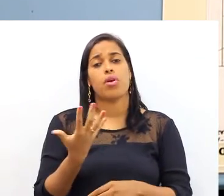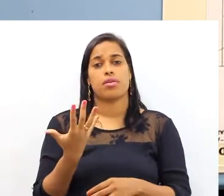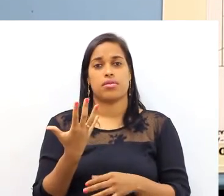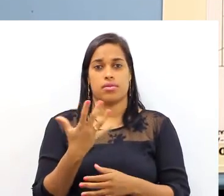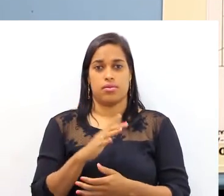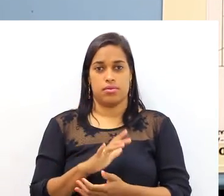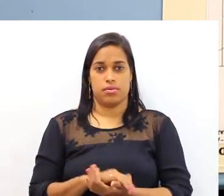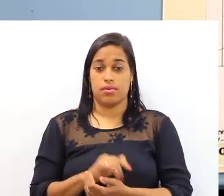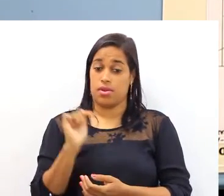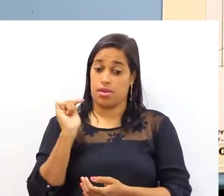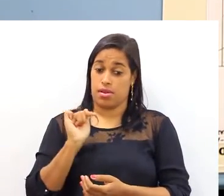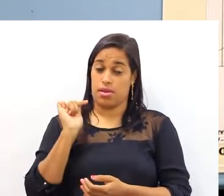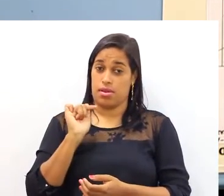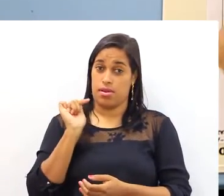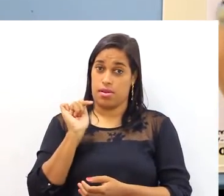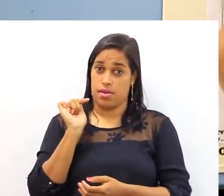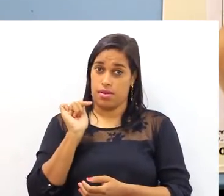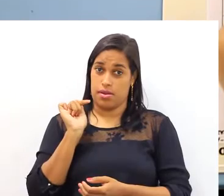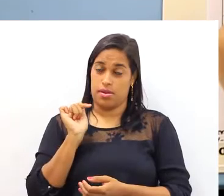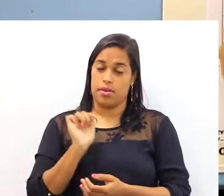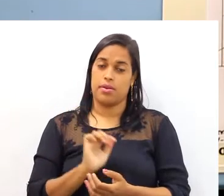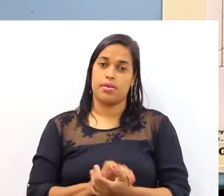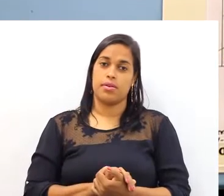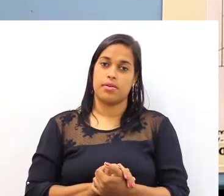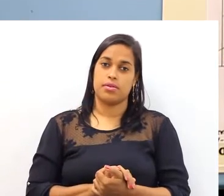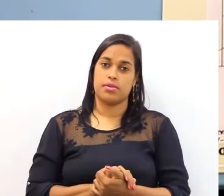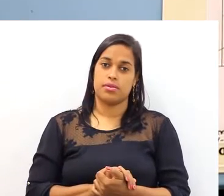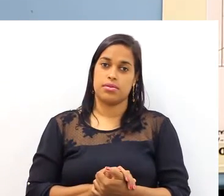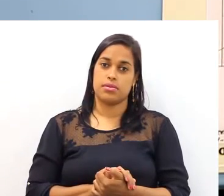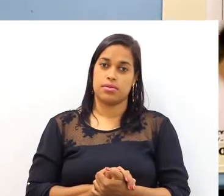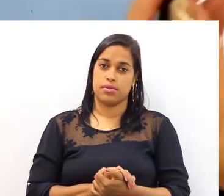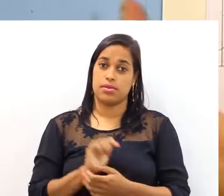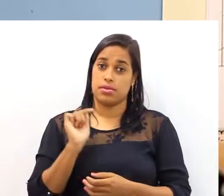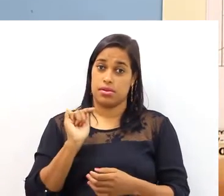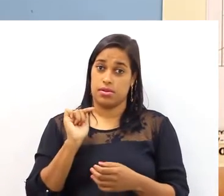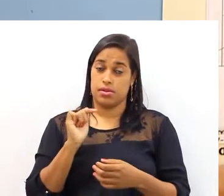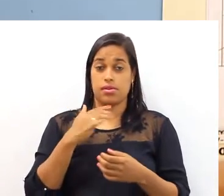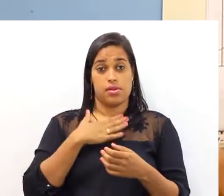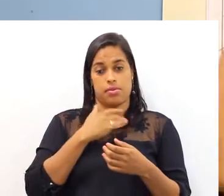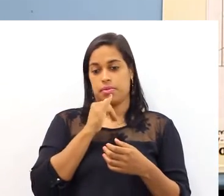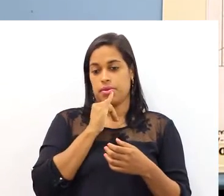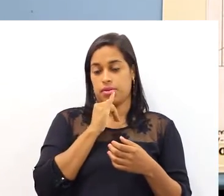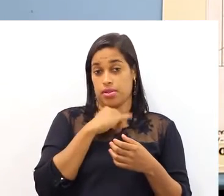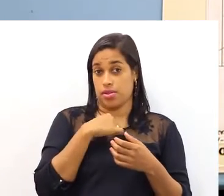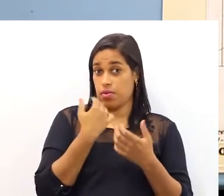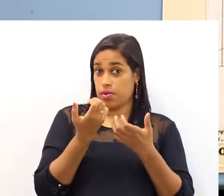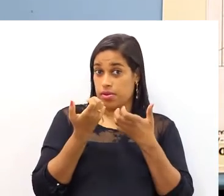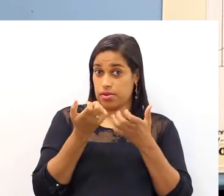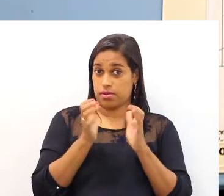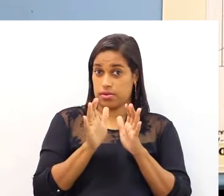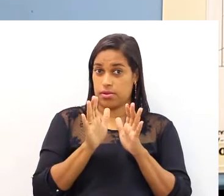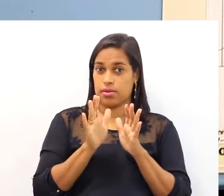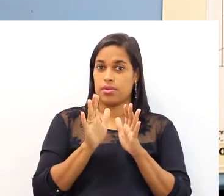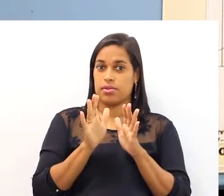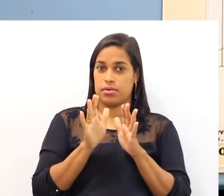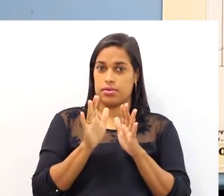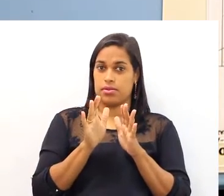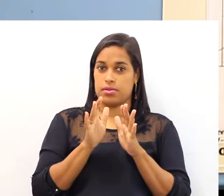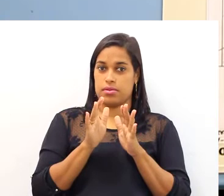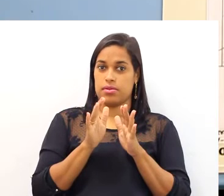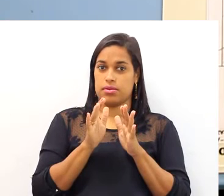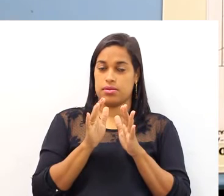intermediário. Então, esse aqui é o meu quadrilátero. Se eu quiser fazer